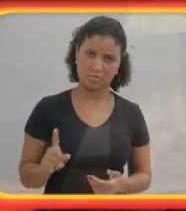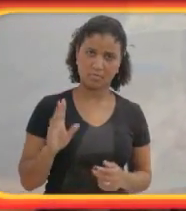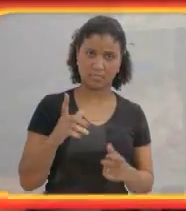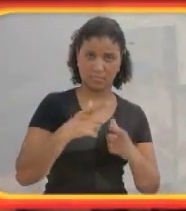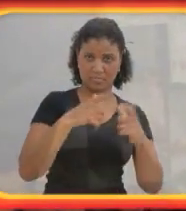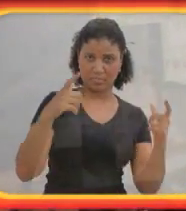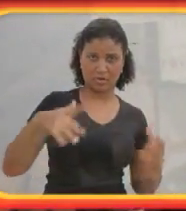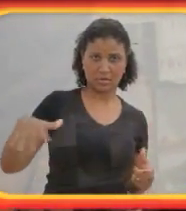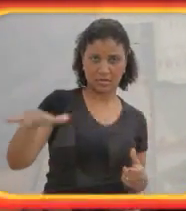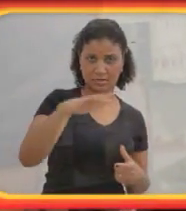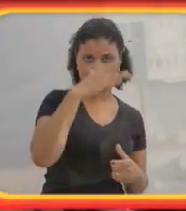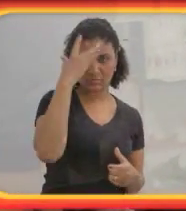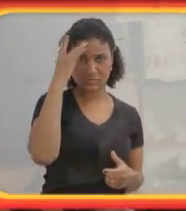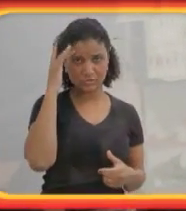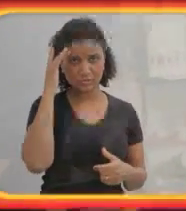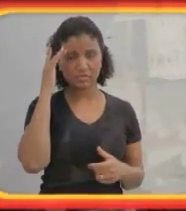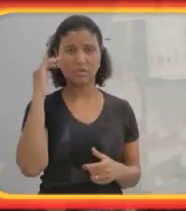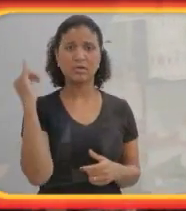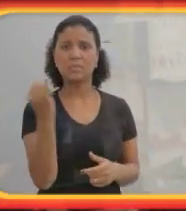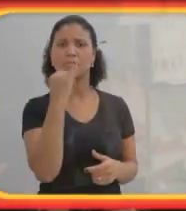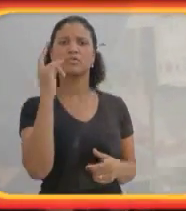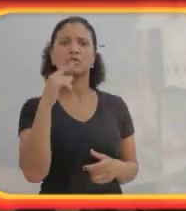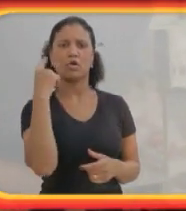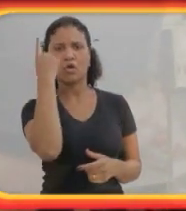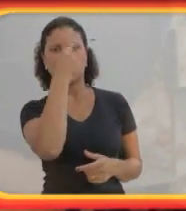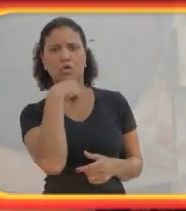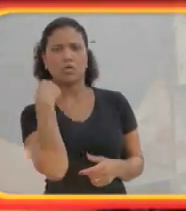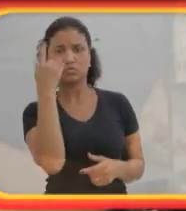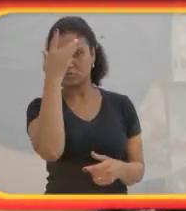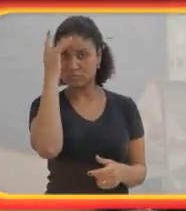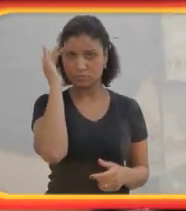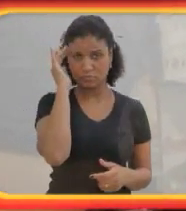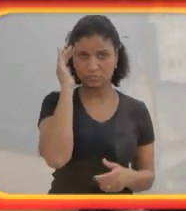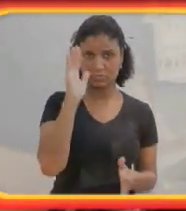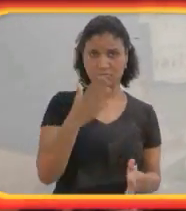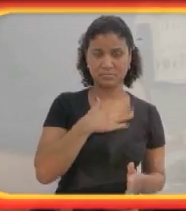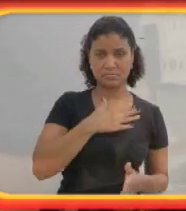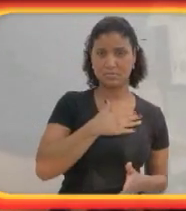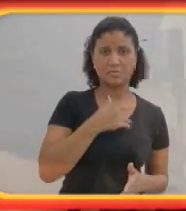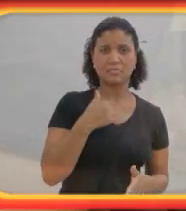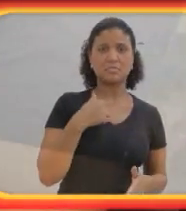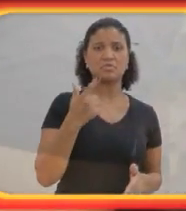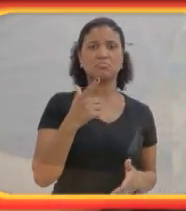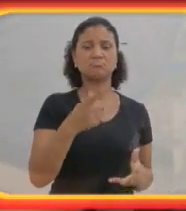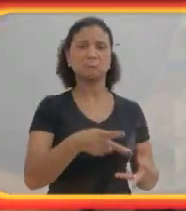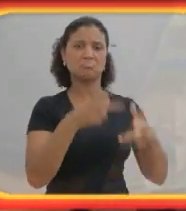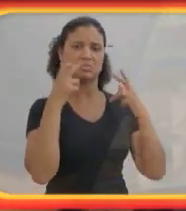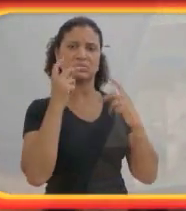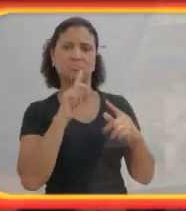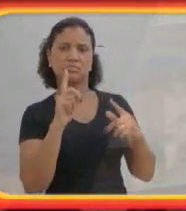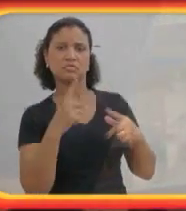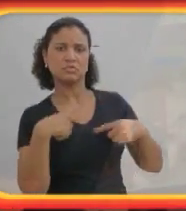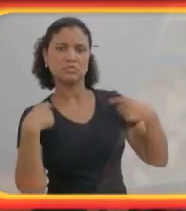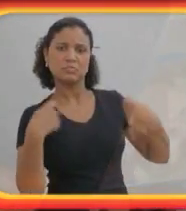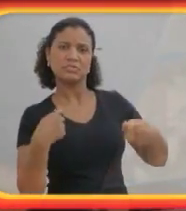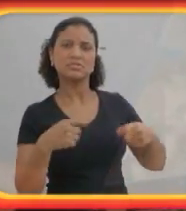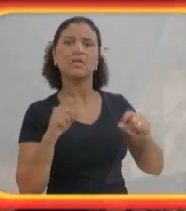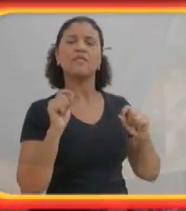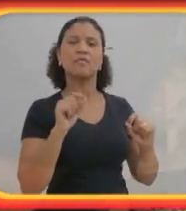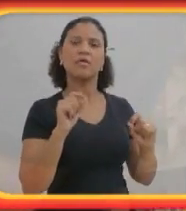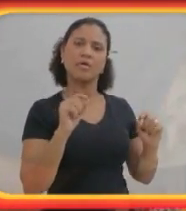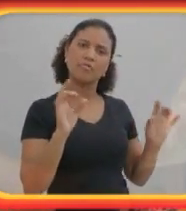importantes os rostos e as pessoas, mas para mim, eu não tinha percepção precisa e completa das pessoas. E para mim,